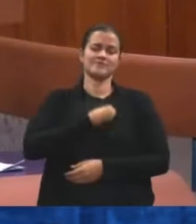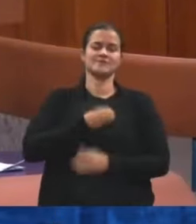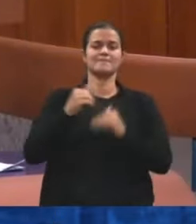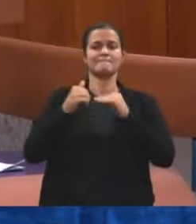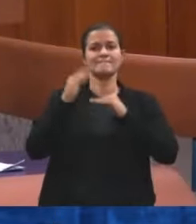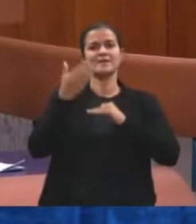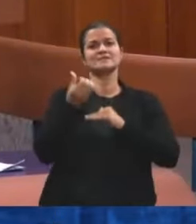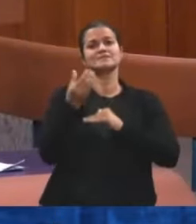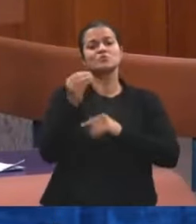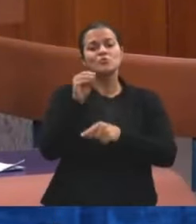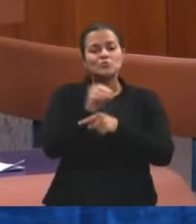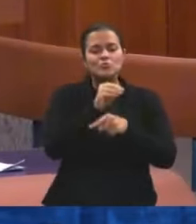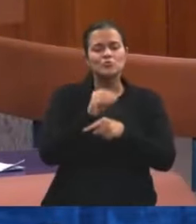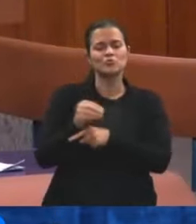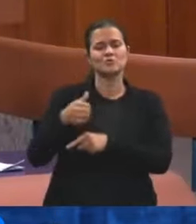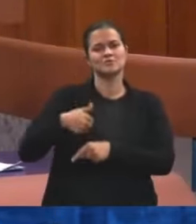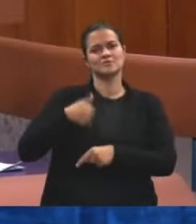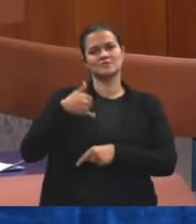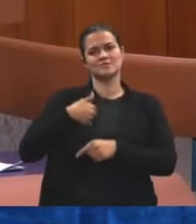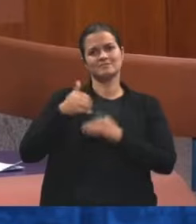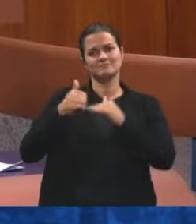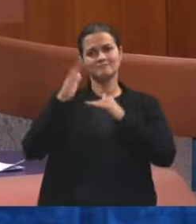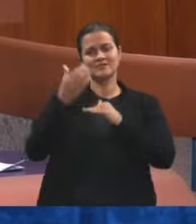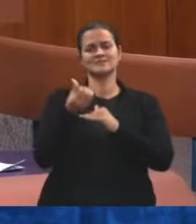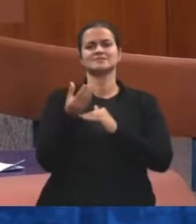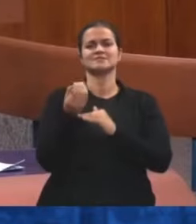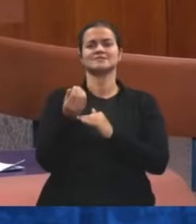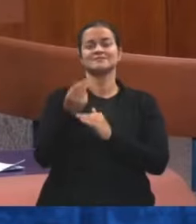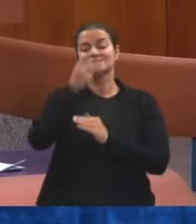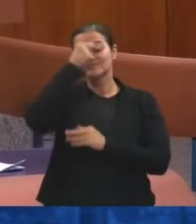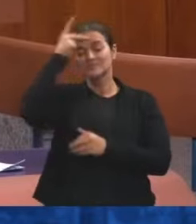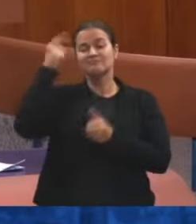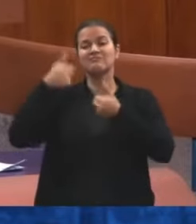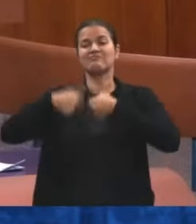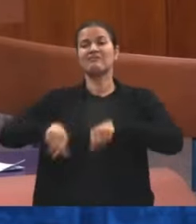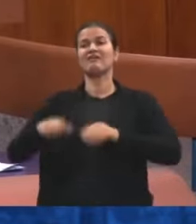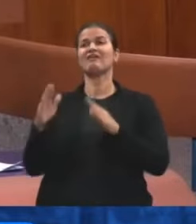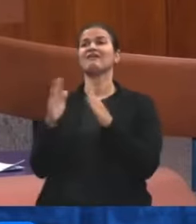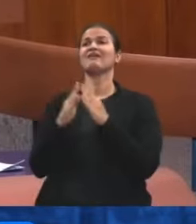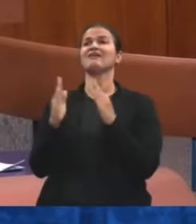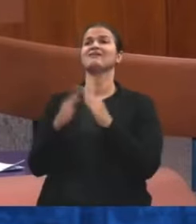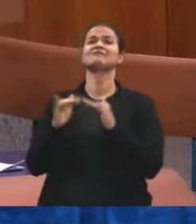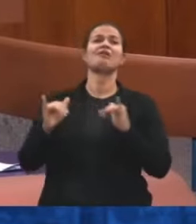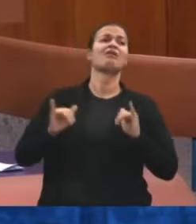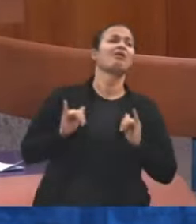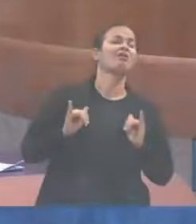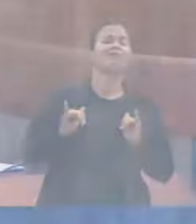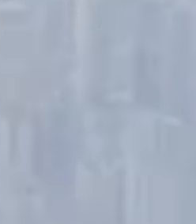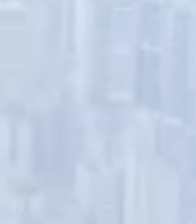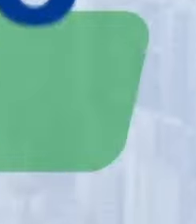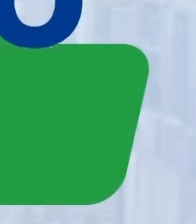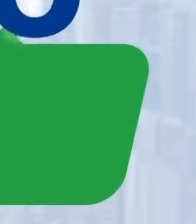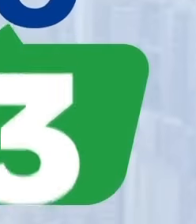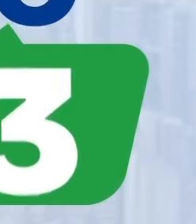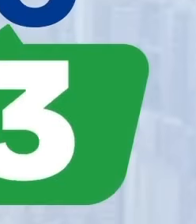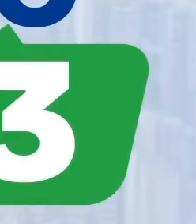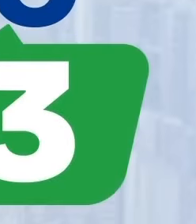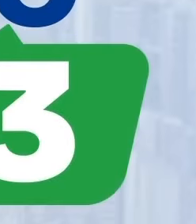idosos. Muitos idosos estão ociosos em casa e precisam de um lugar adequado. Obrigado.